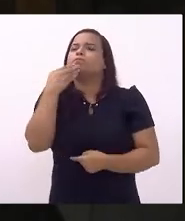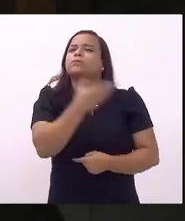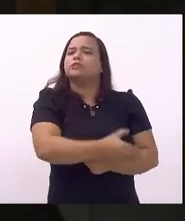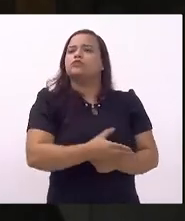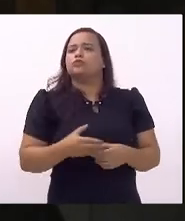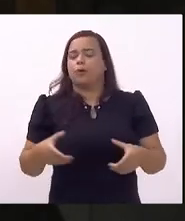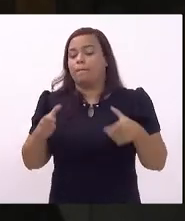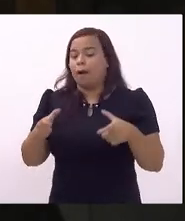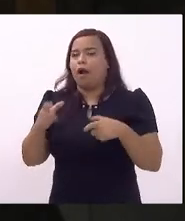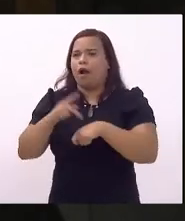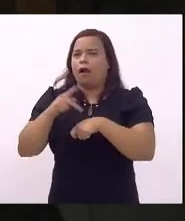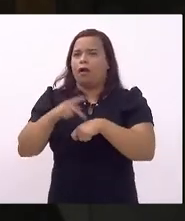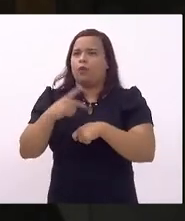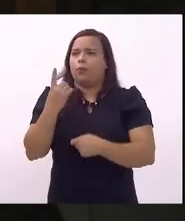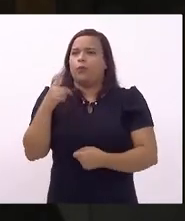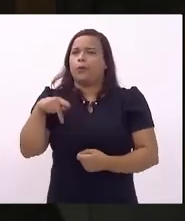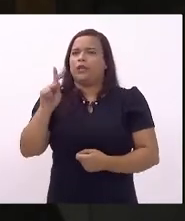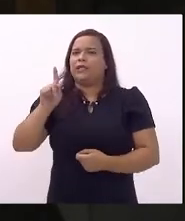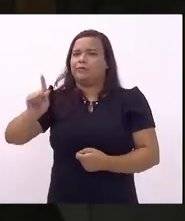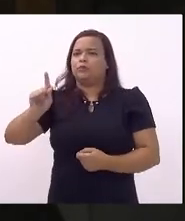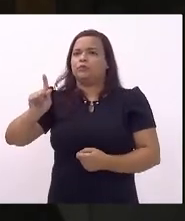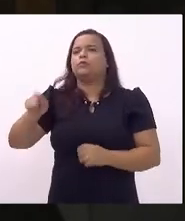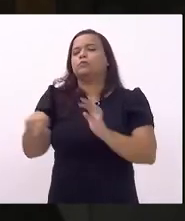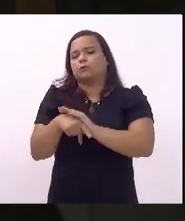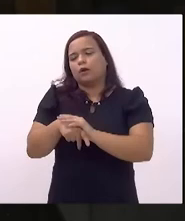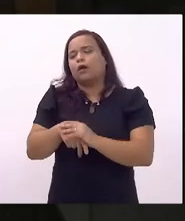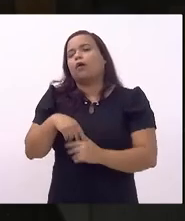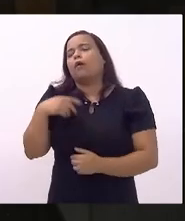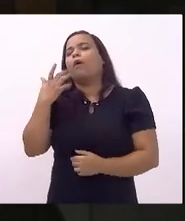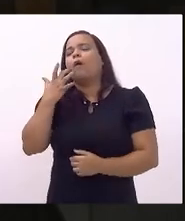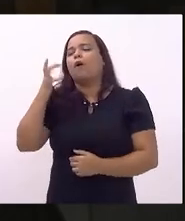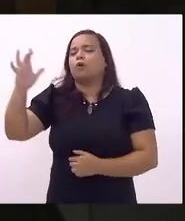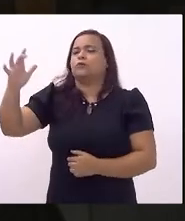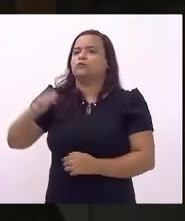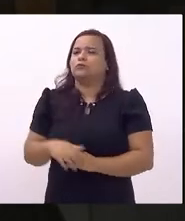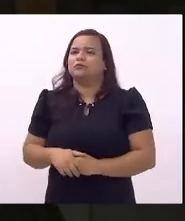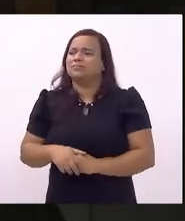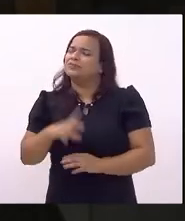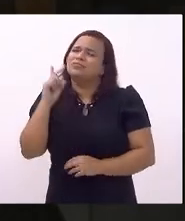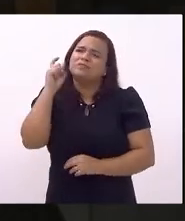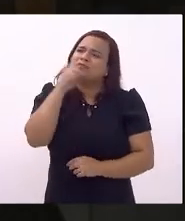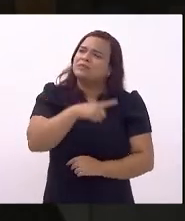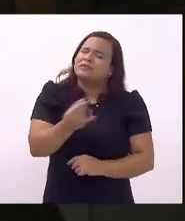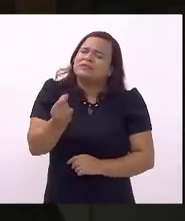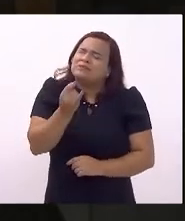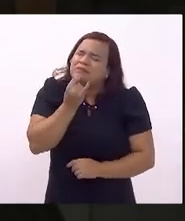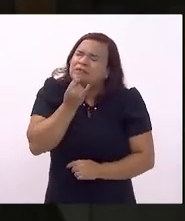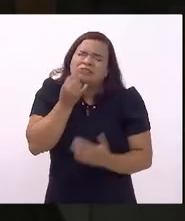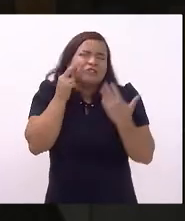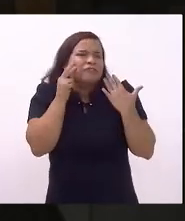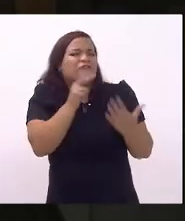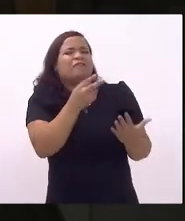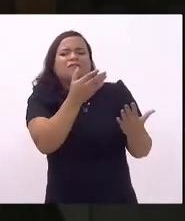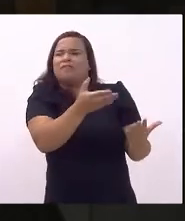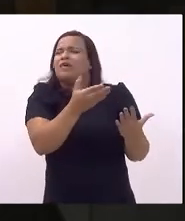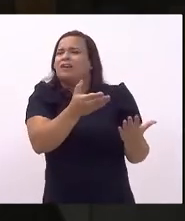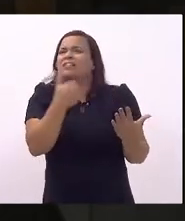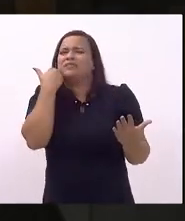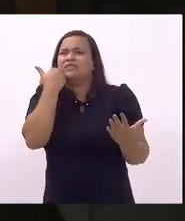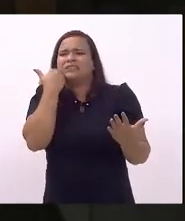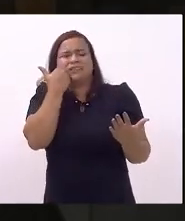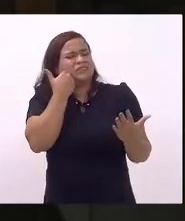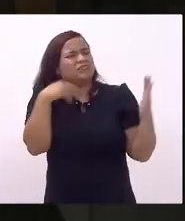é triste a gente vê essa prática vulgar de corrupção no nosso país e é triste a gente vê